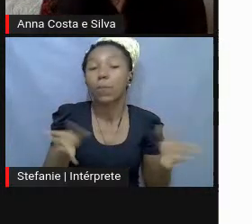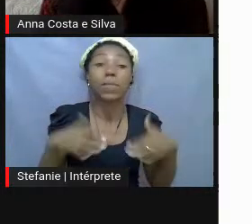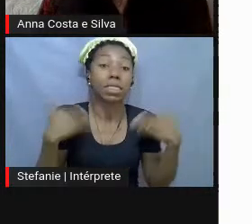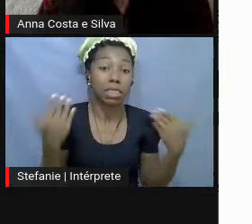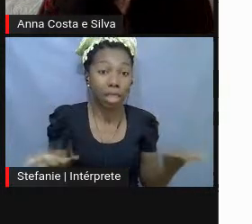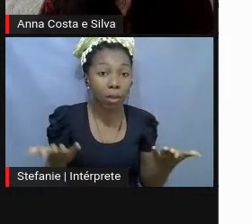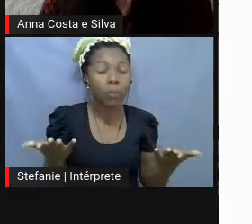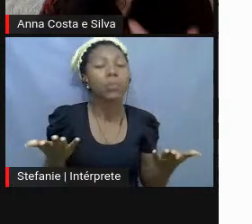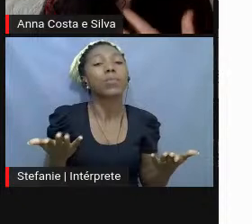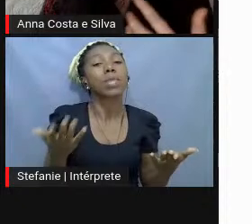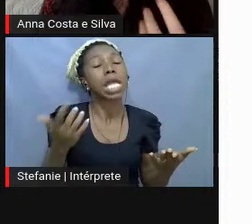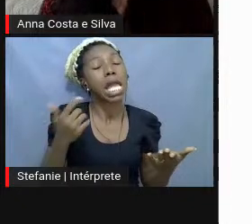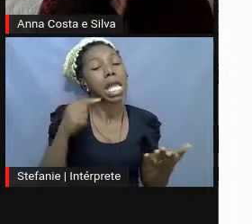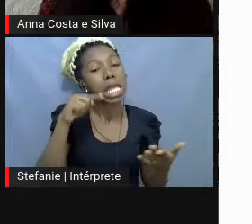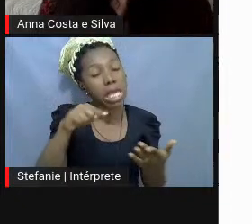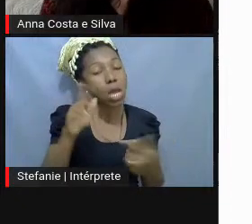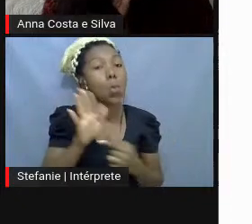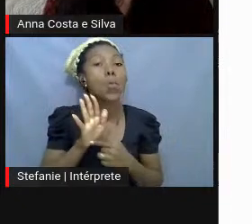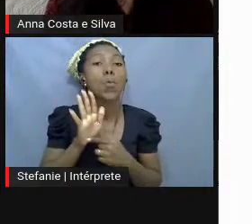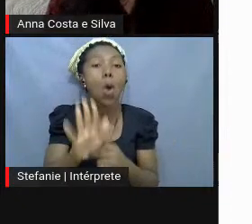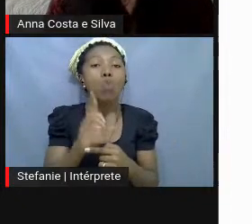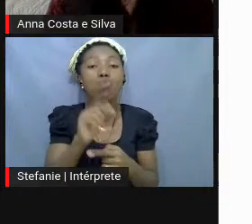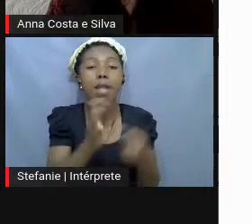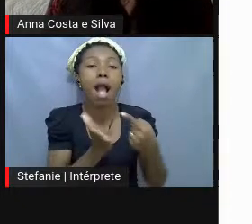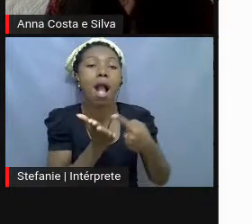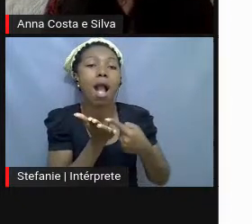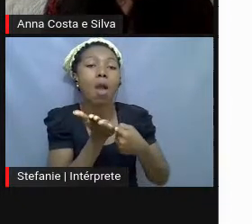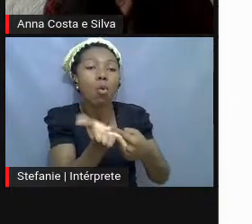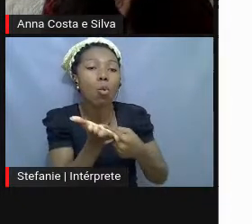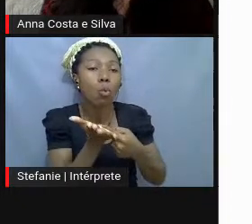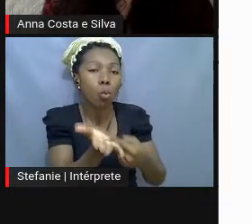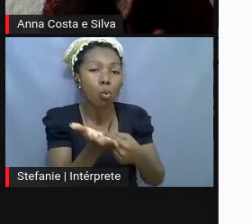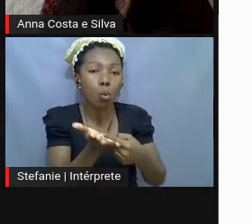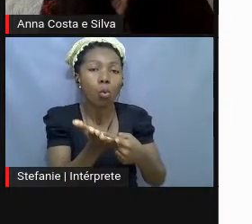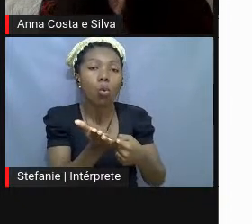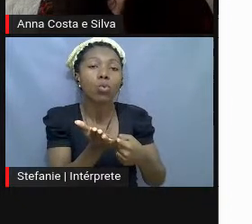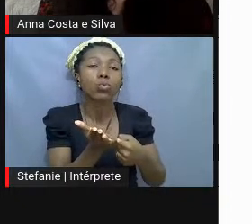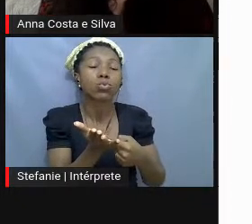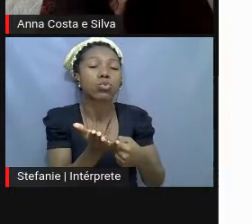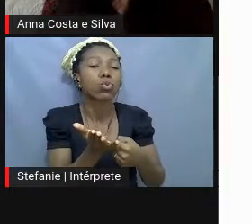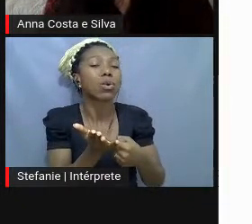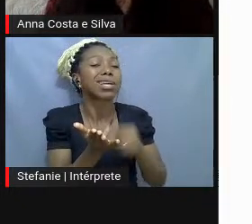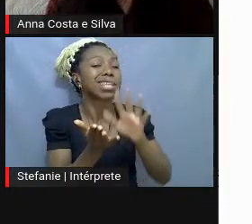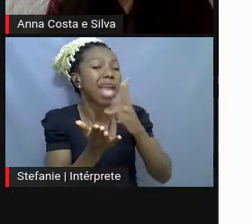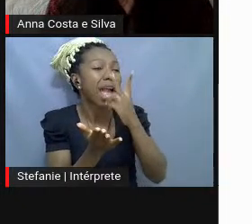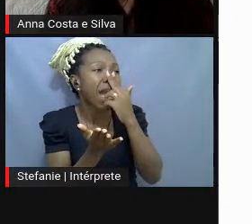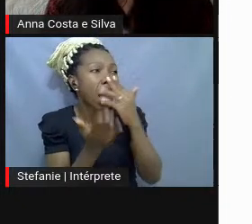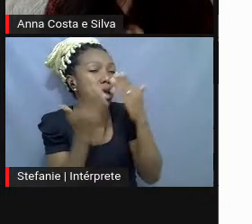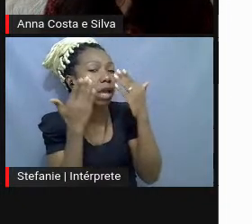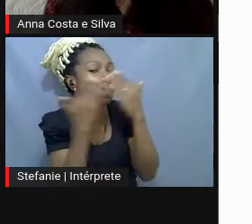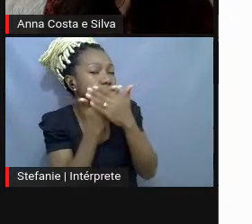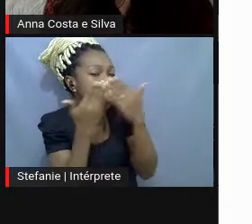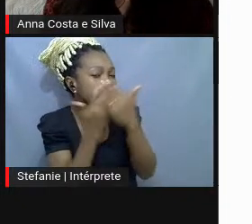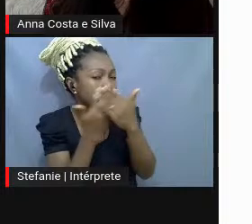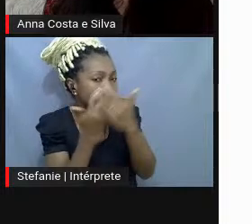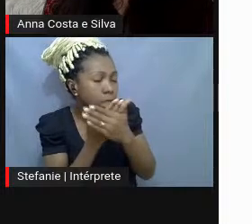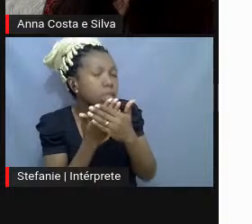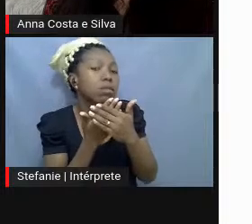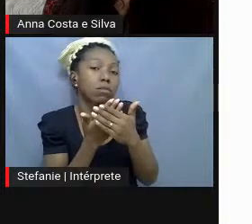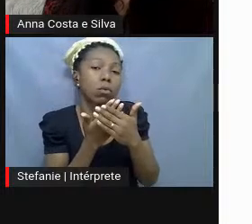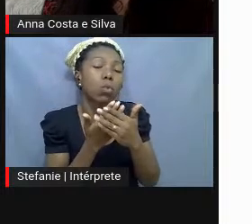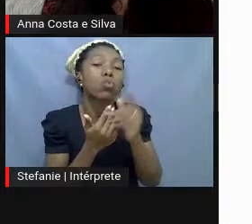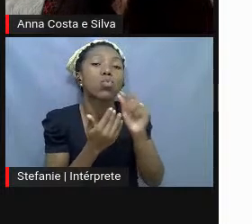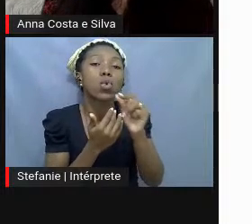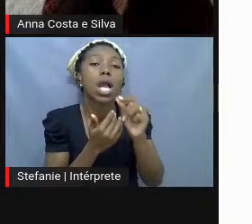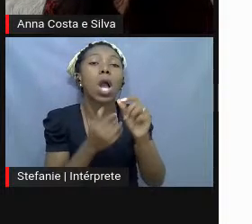fala muito sobre os acordos é... Invisíveis e nem tão invisíveis, né? De um sistema